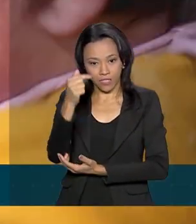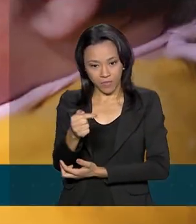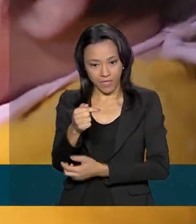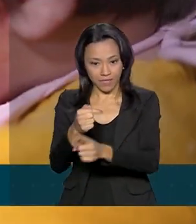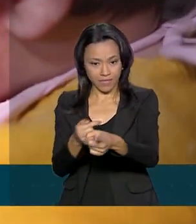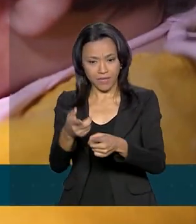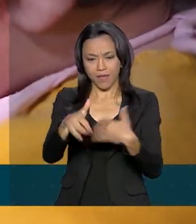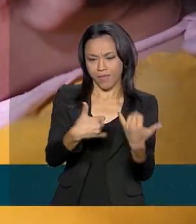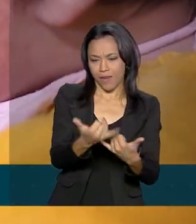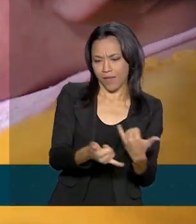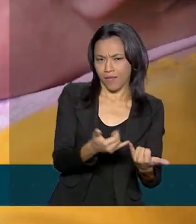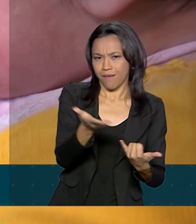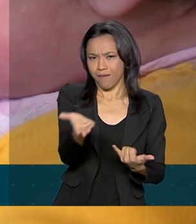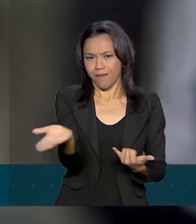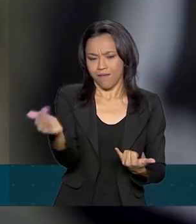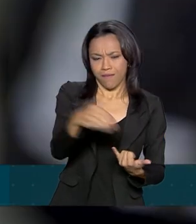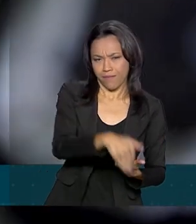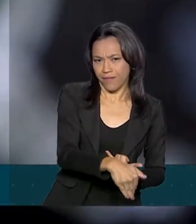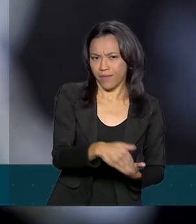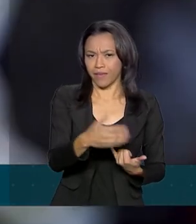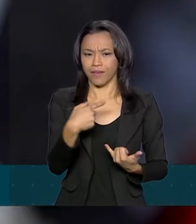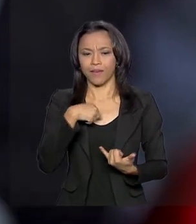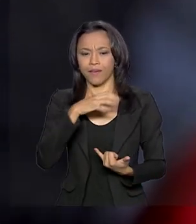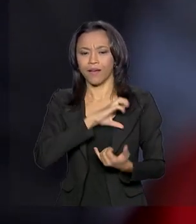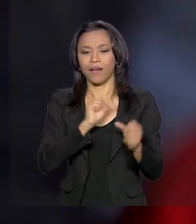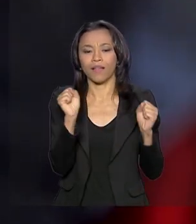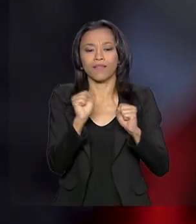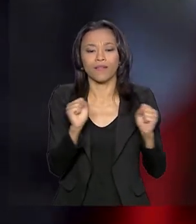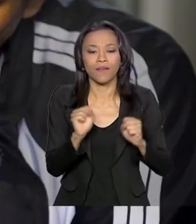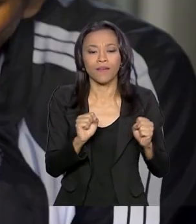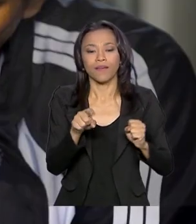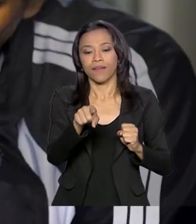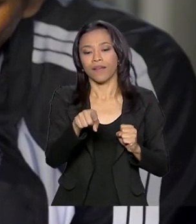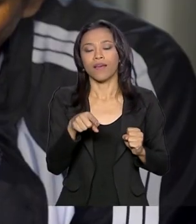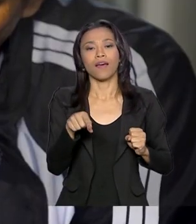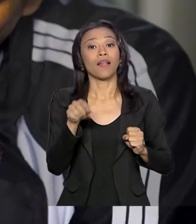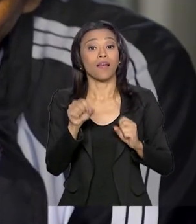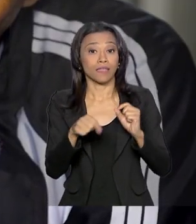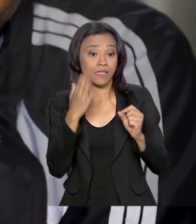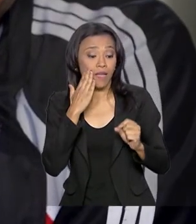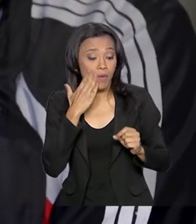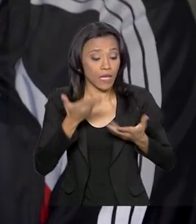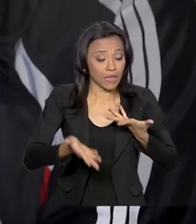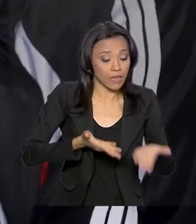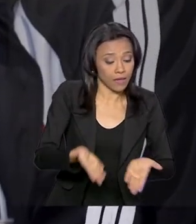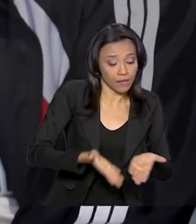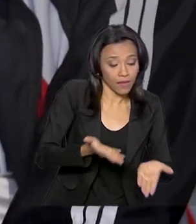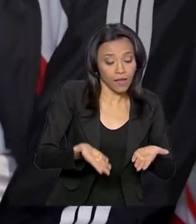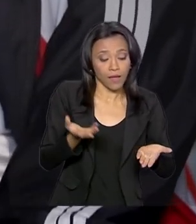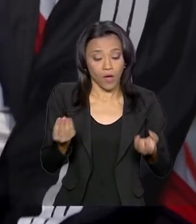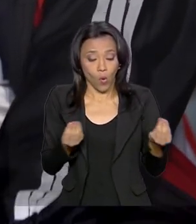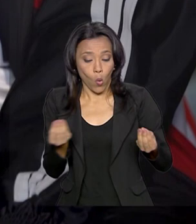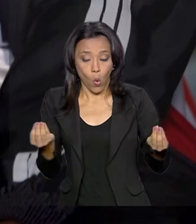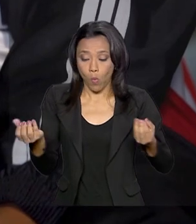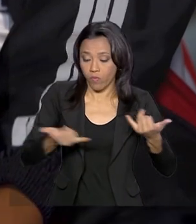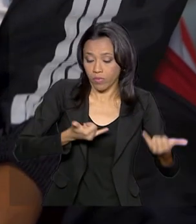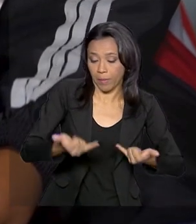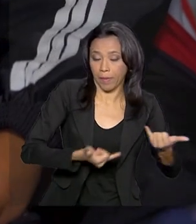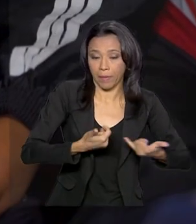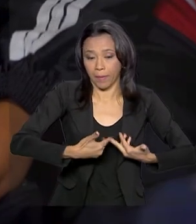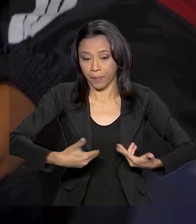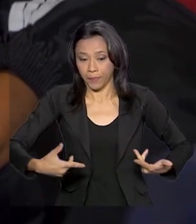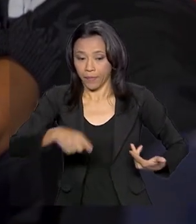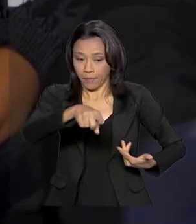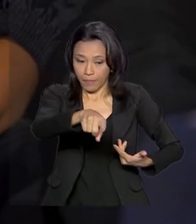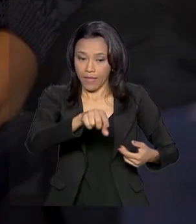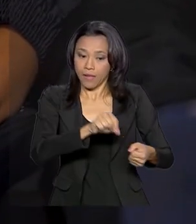brincadeira com eles, né? Adoro ela. Ela me fala, assim, como lidar com eles, como eu fazer as atividades, complementar, né? Ela